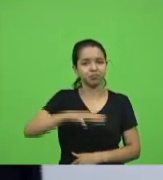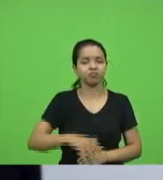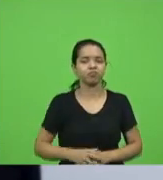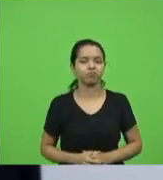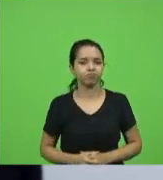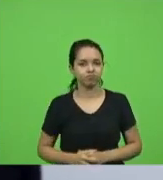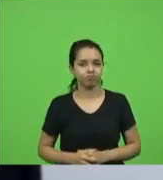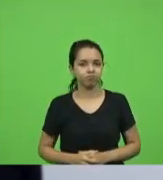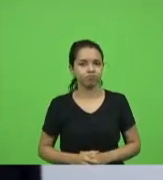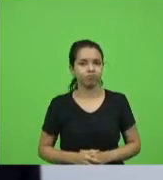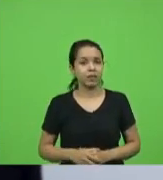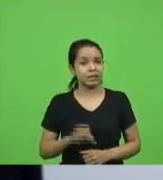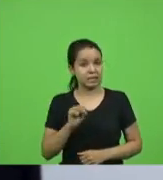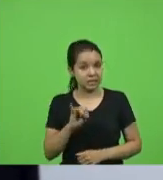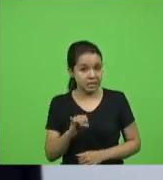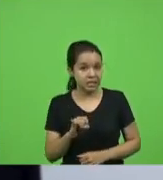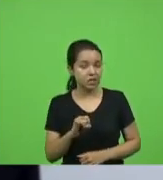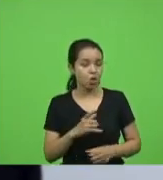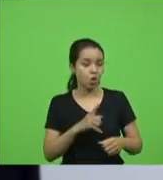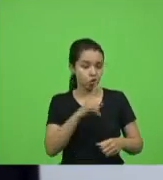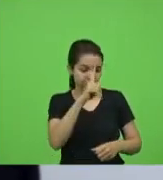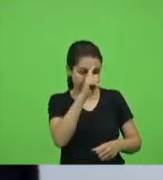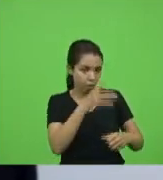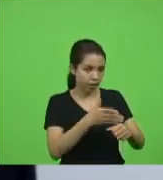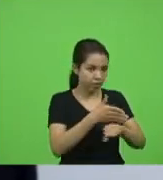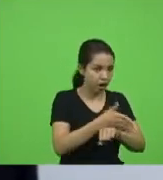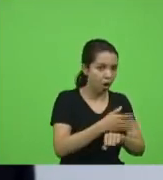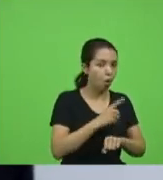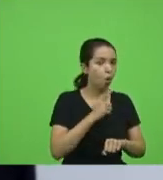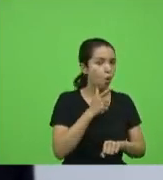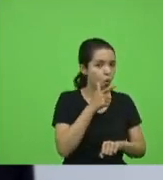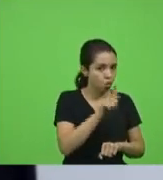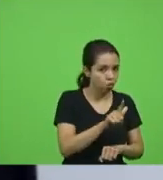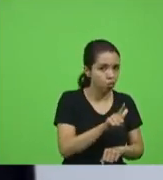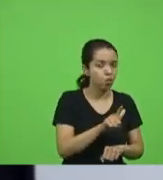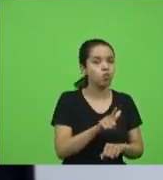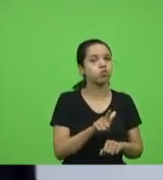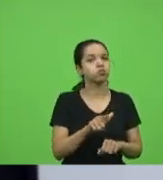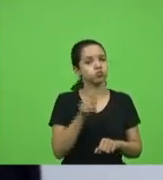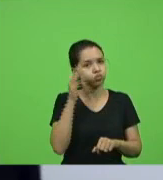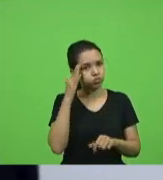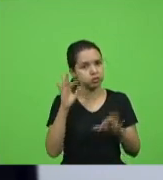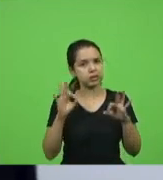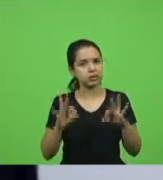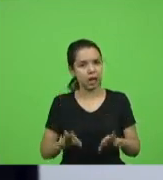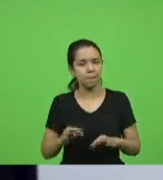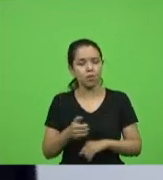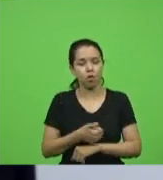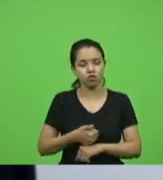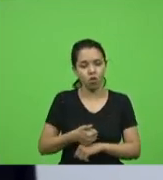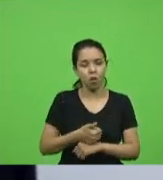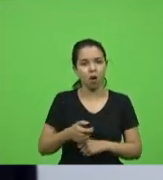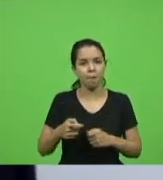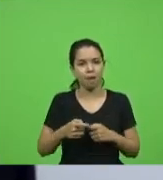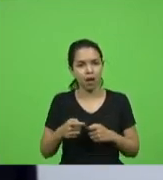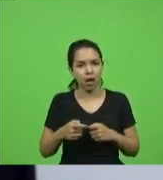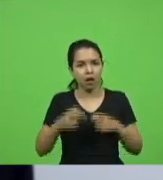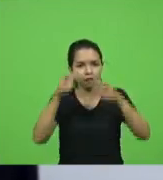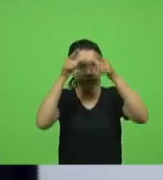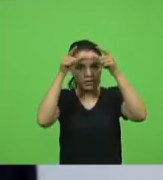está dentro de um hospital pode ter certeza esses profissionais médicos enfermeiras